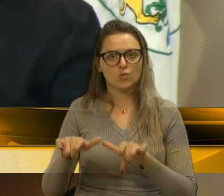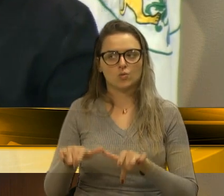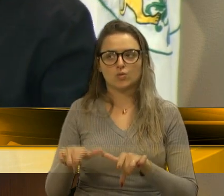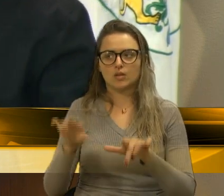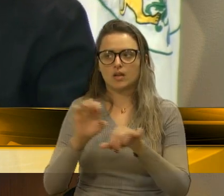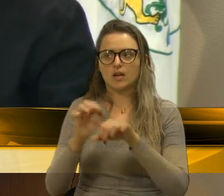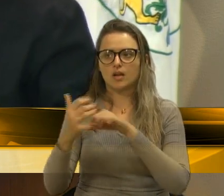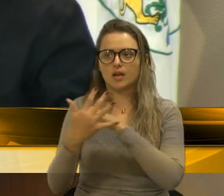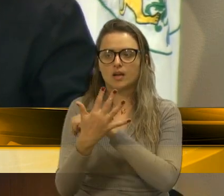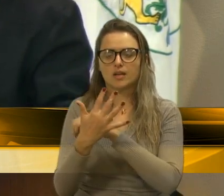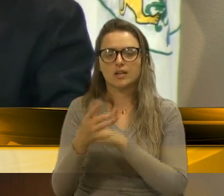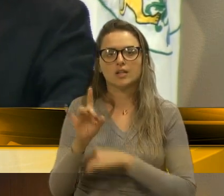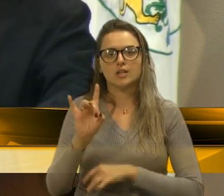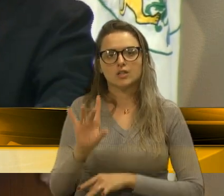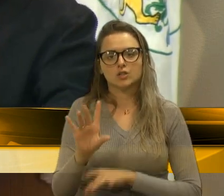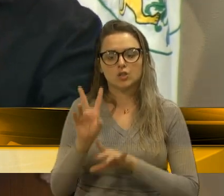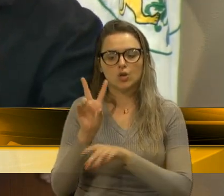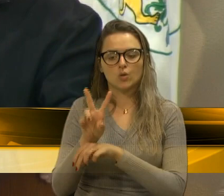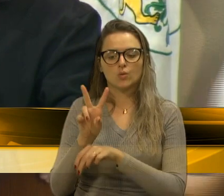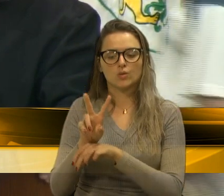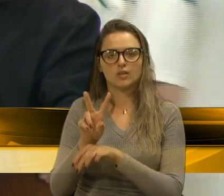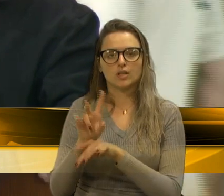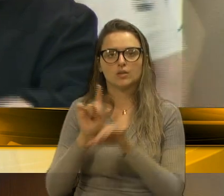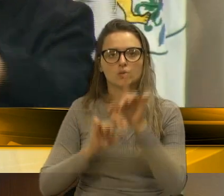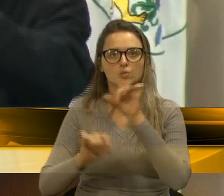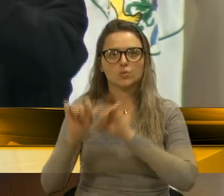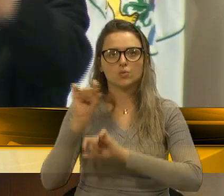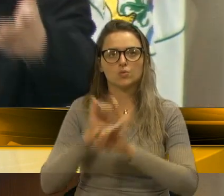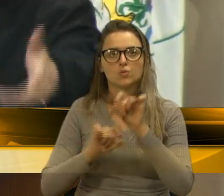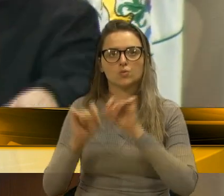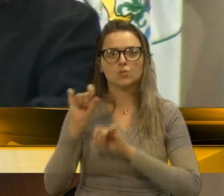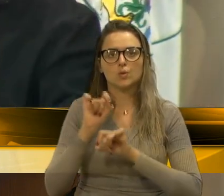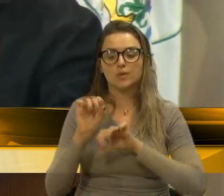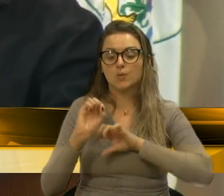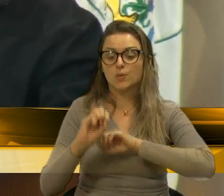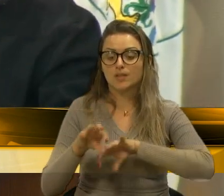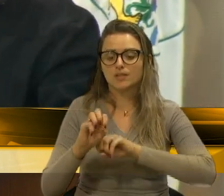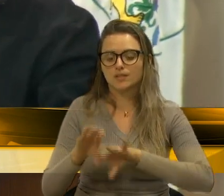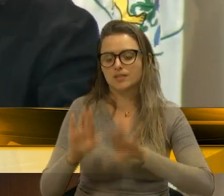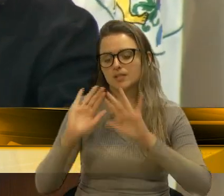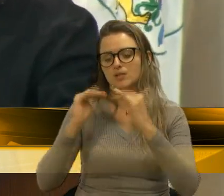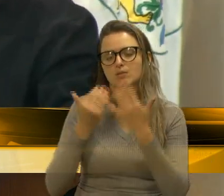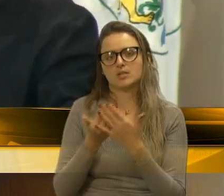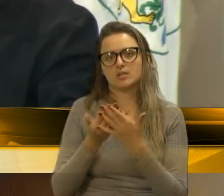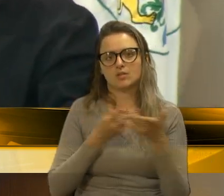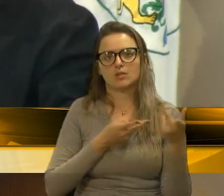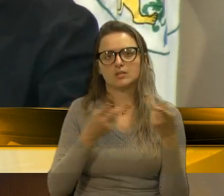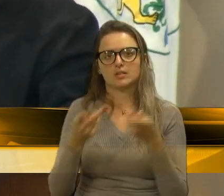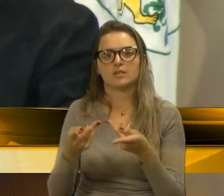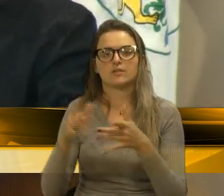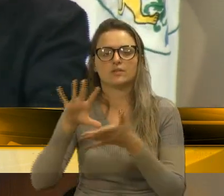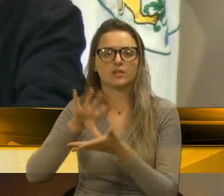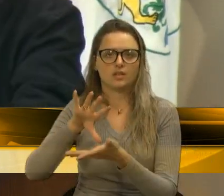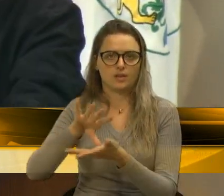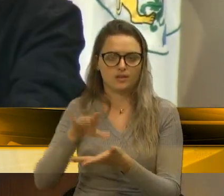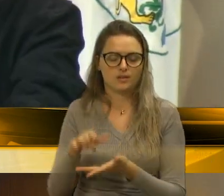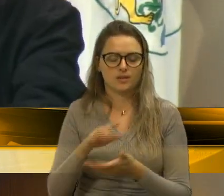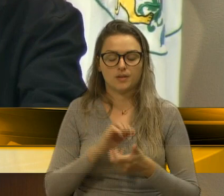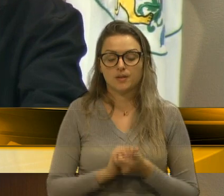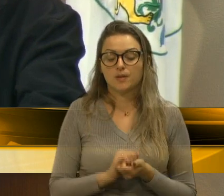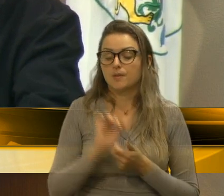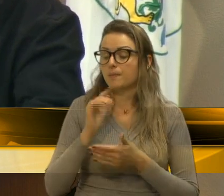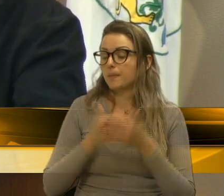especialmente à questão da educação ambiental. Então, está bem